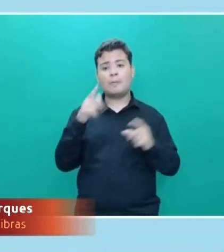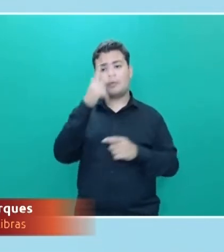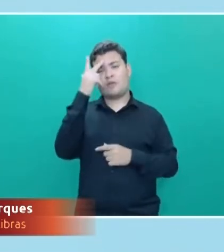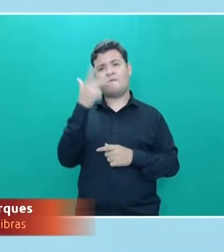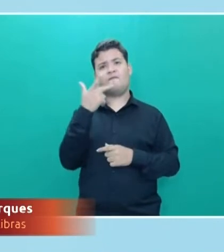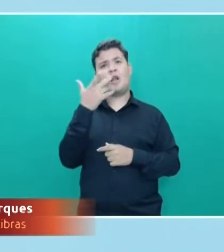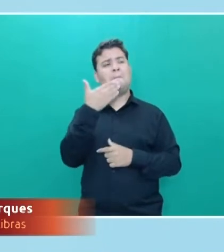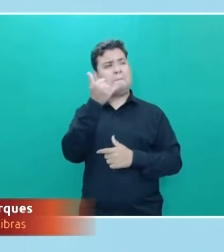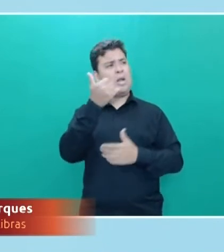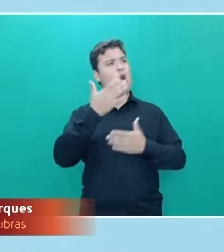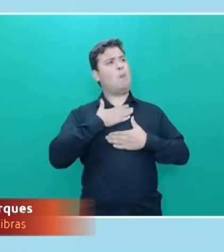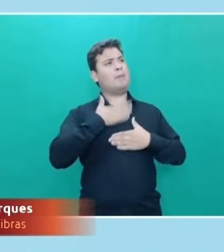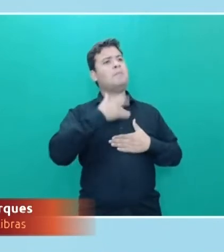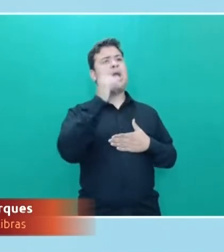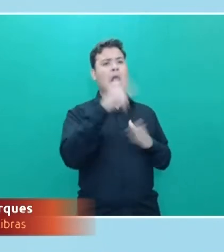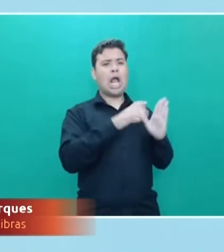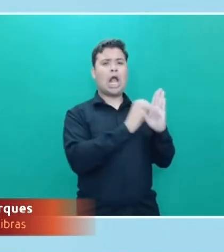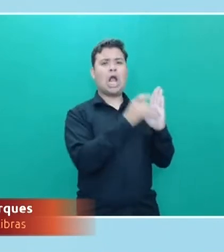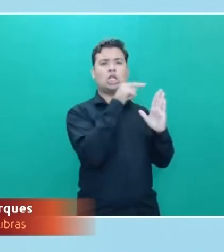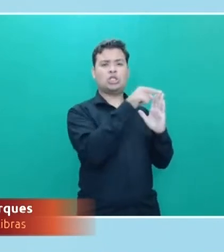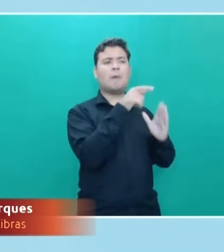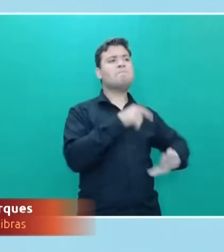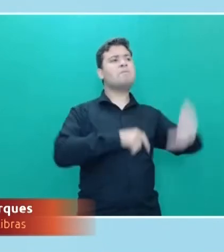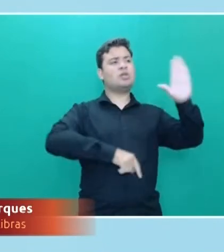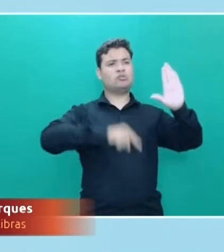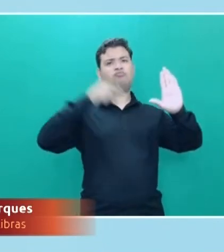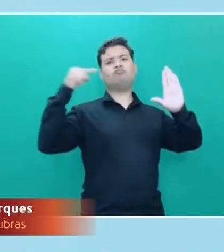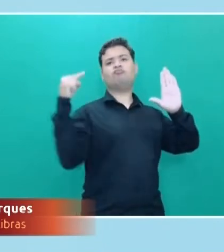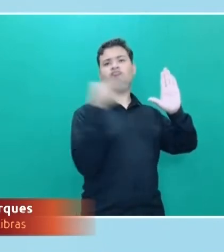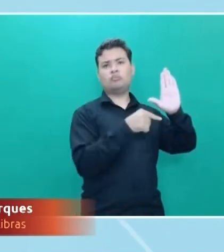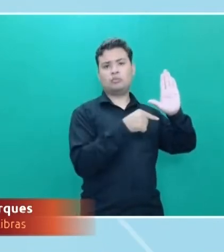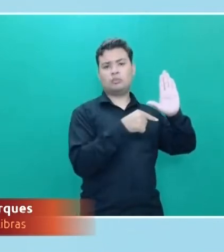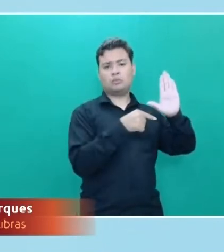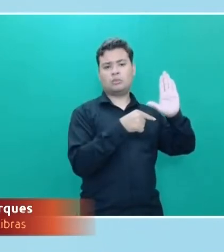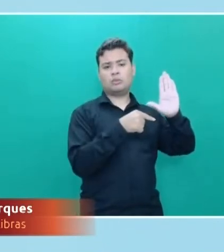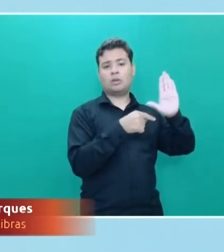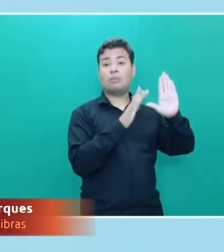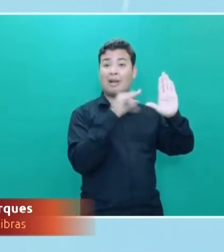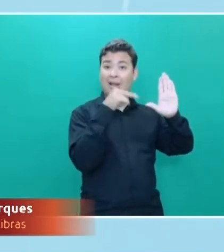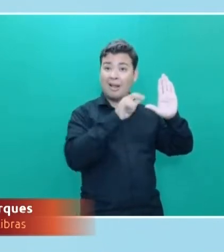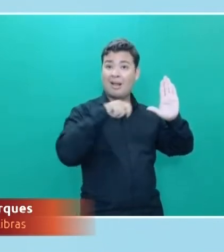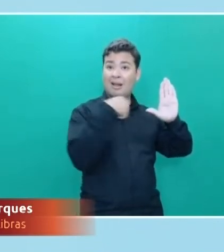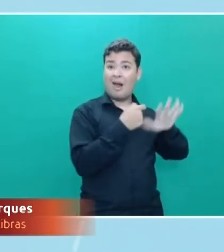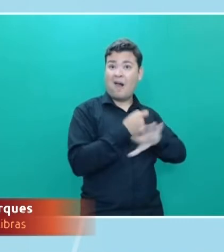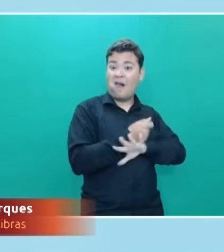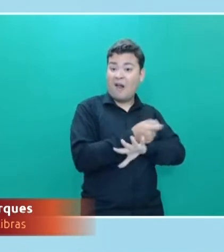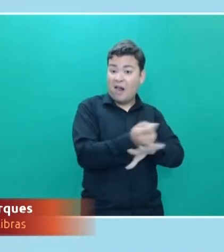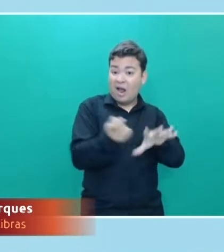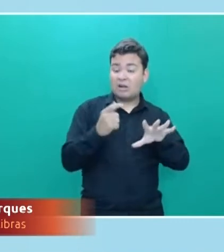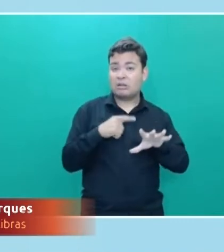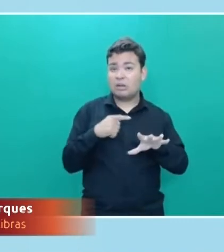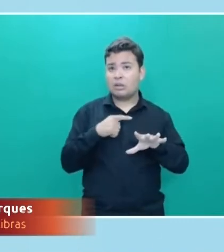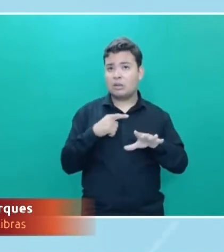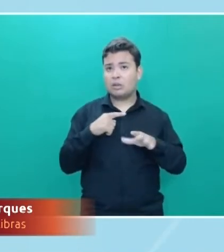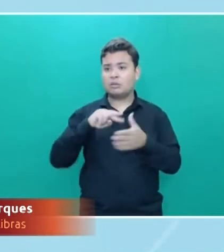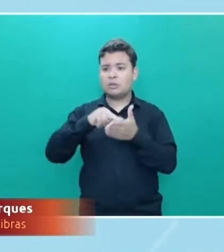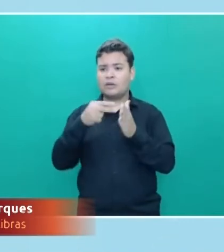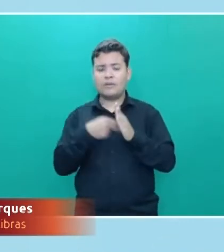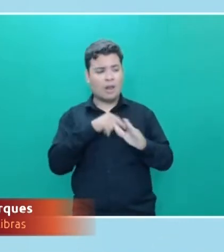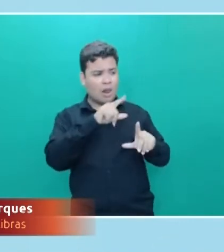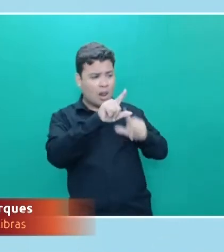é partido A, e esse candidato e esse partido utilizou fake news, note, essa escolha é uma escolha cega.